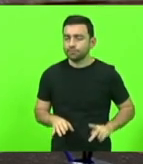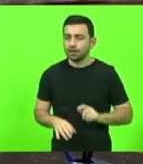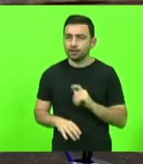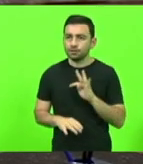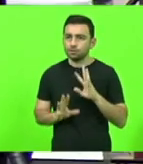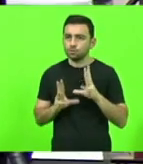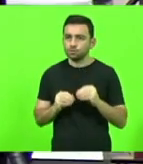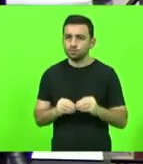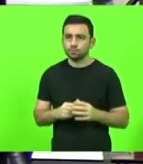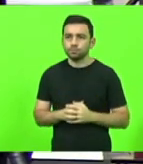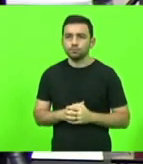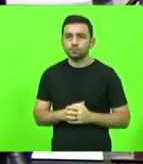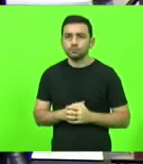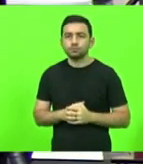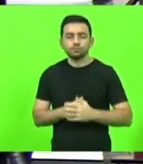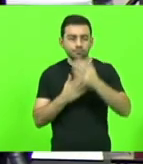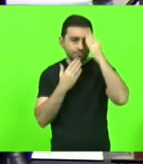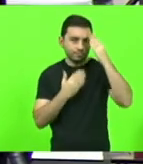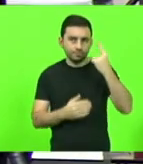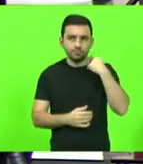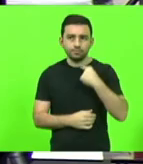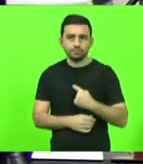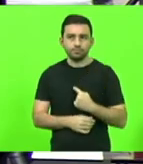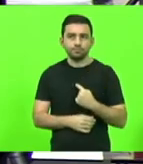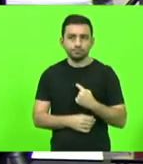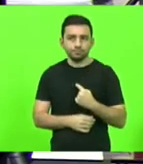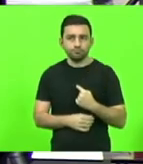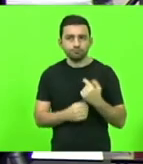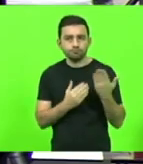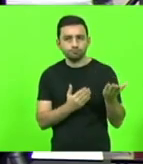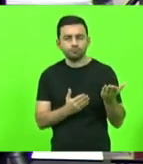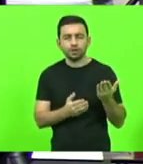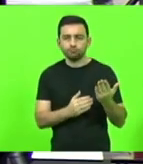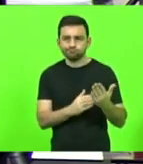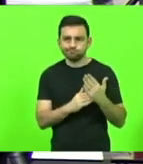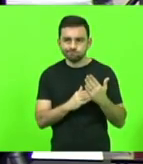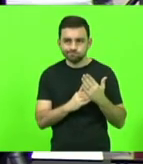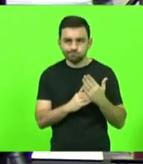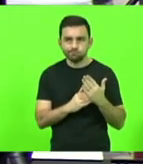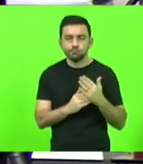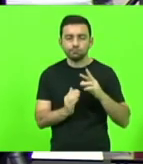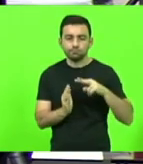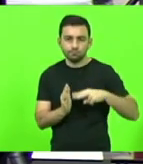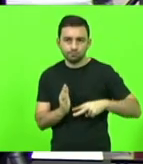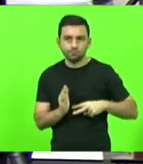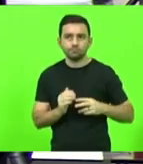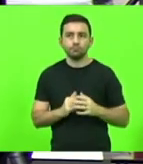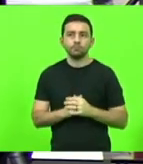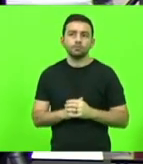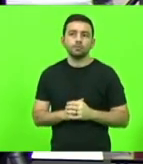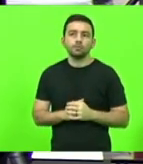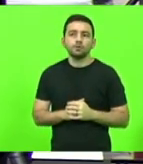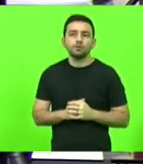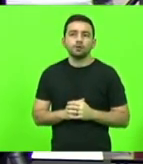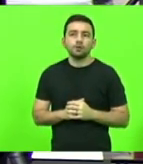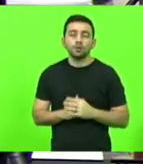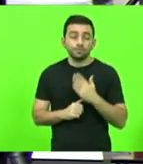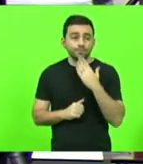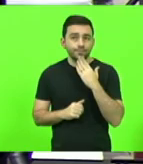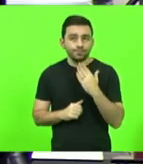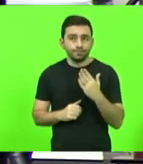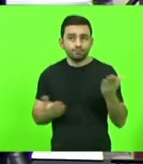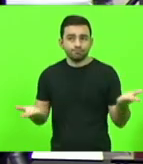Muito obrigado, deputado Silvio Drev, por ter ajudado na leitura. Peço para que,